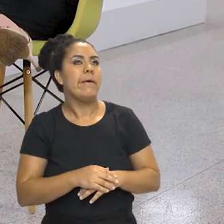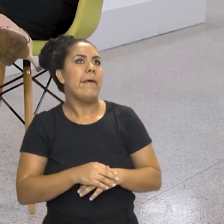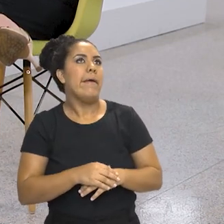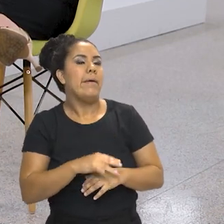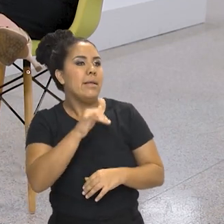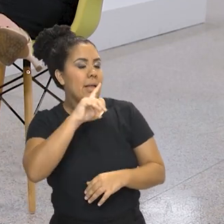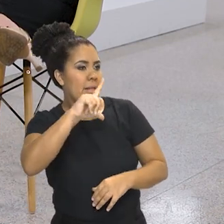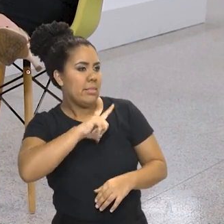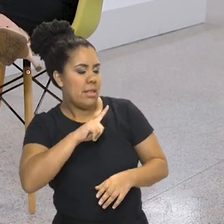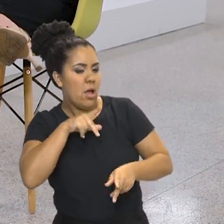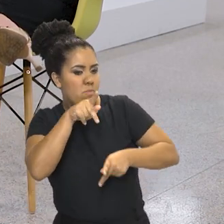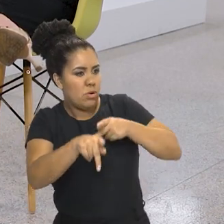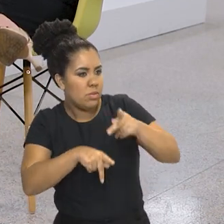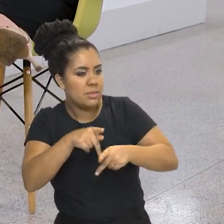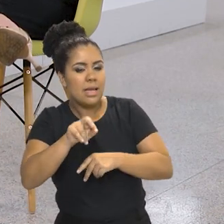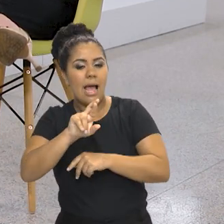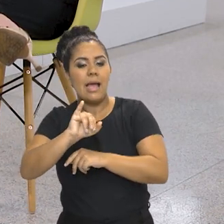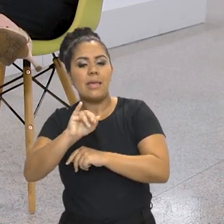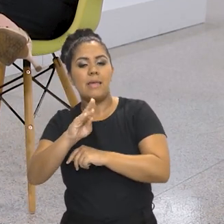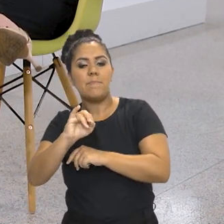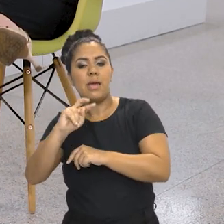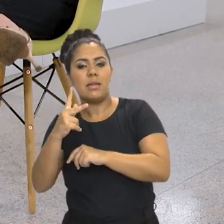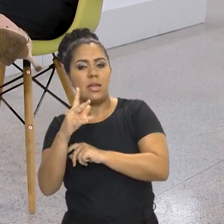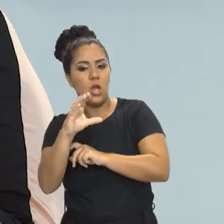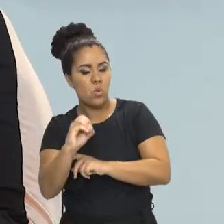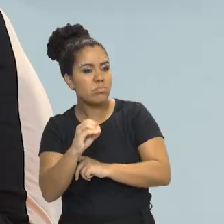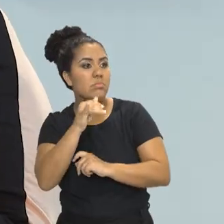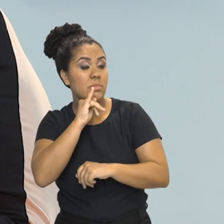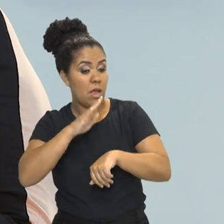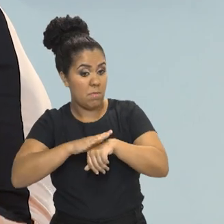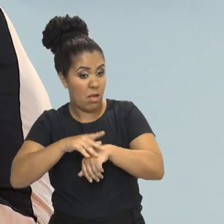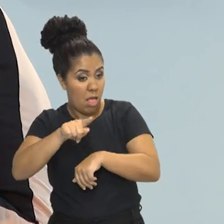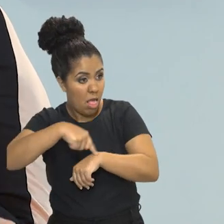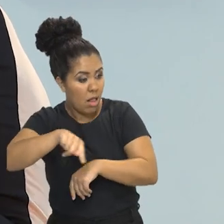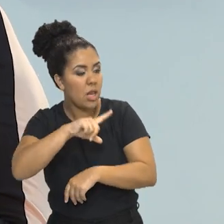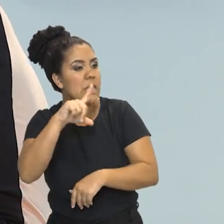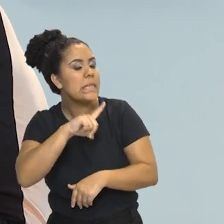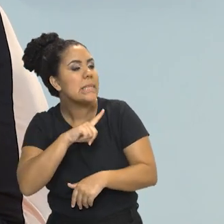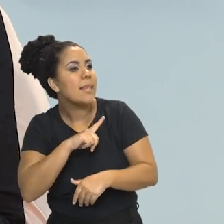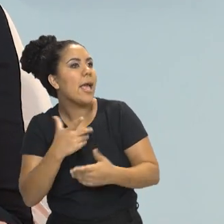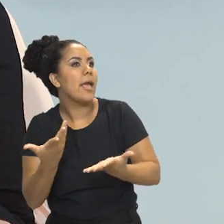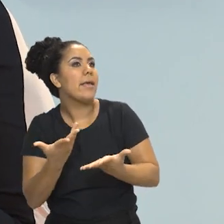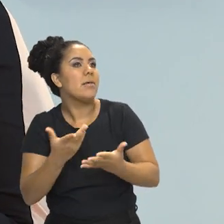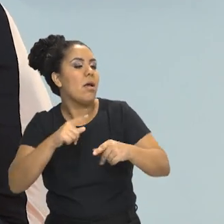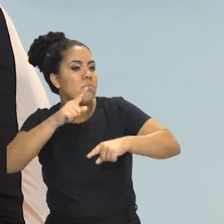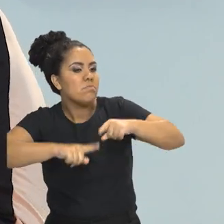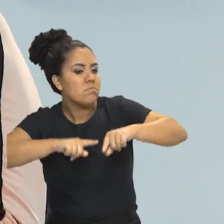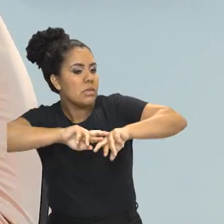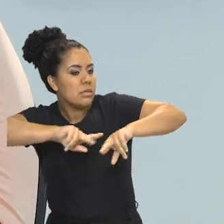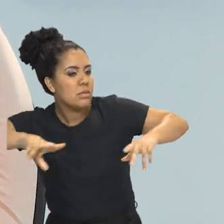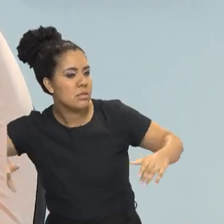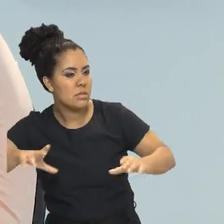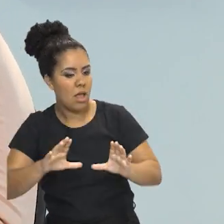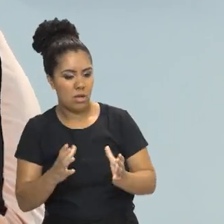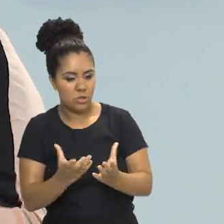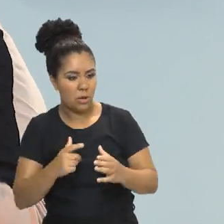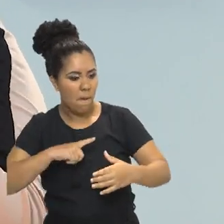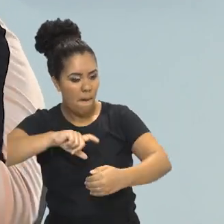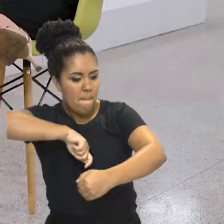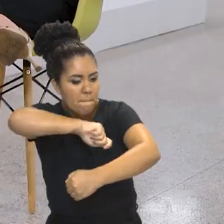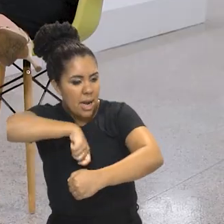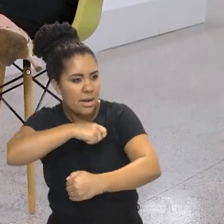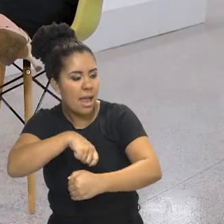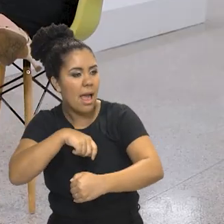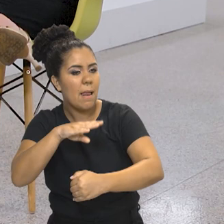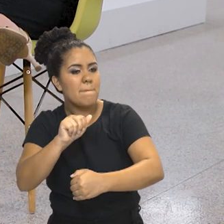hipotético aqui. Tem uma população ribeirinha, vamos supor que eles tenham guardados ali elementos de panela de barro,